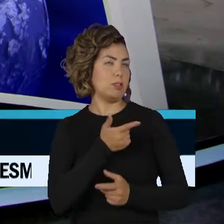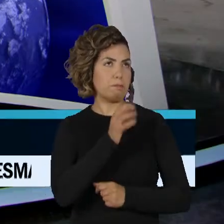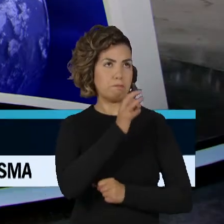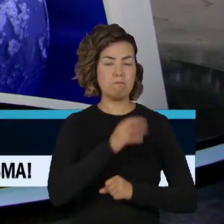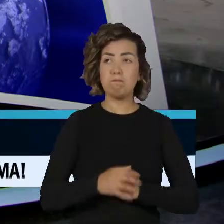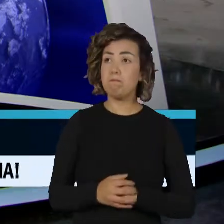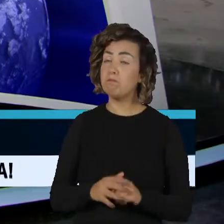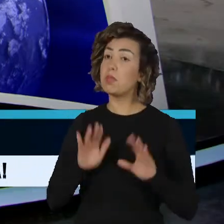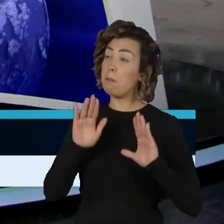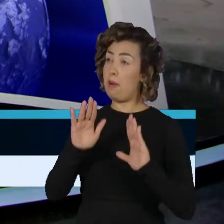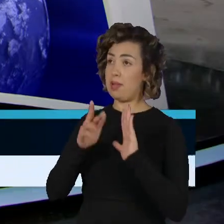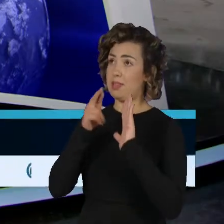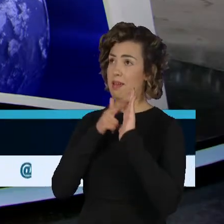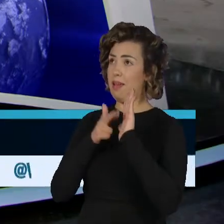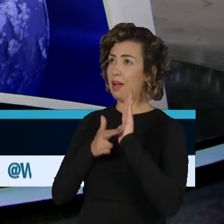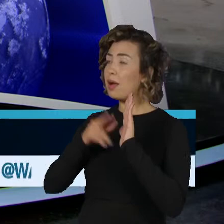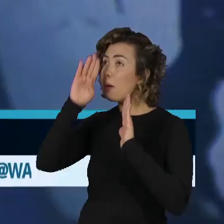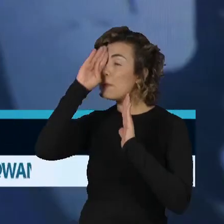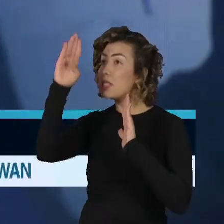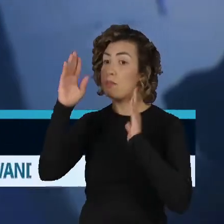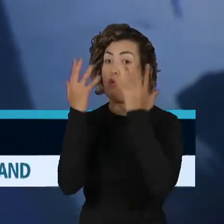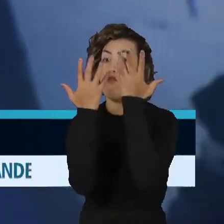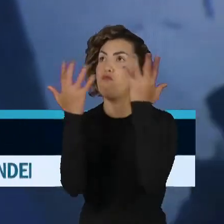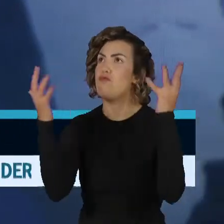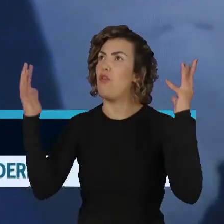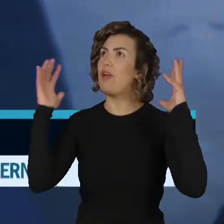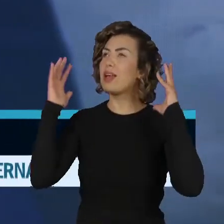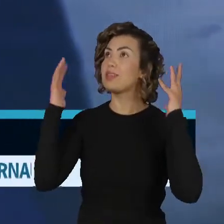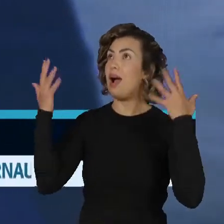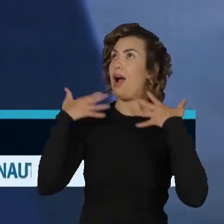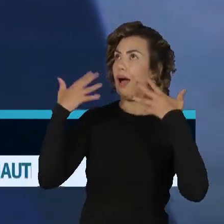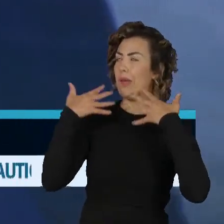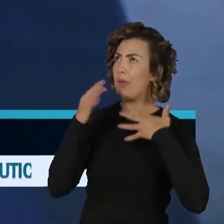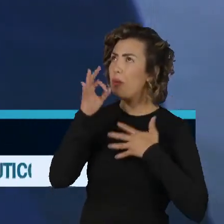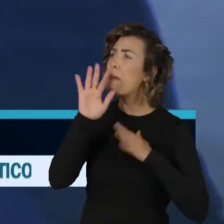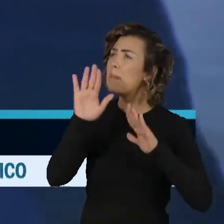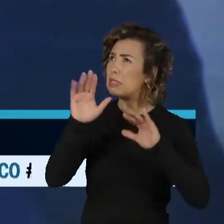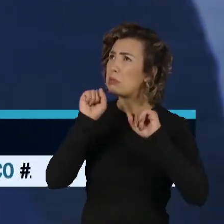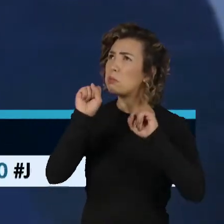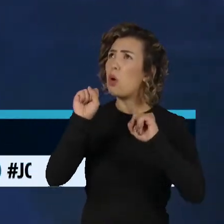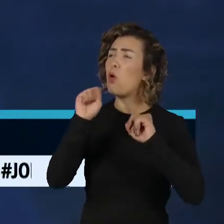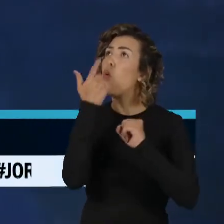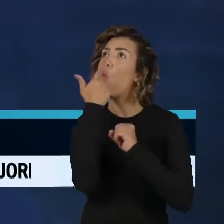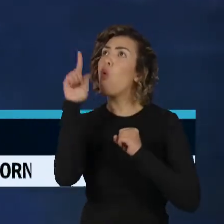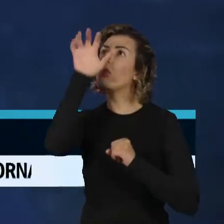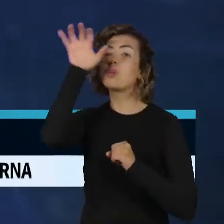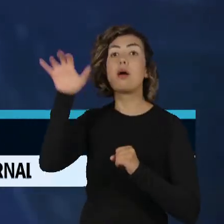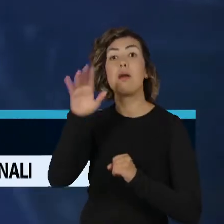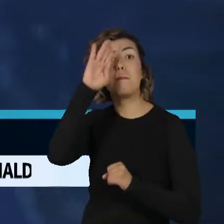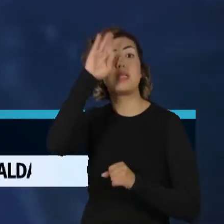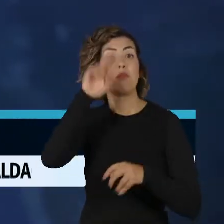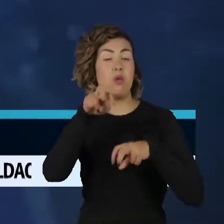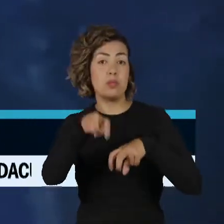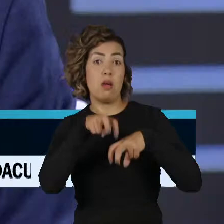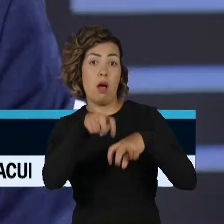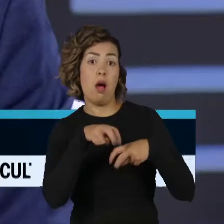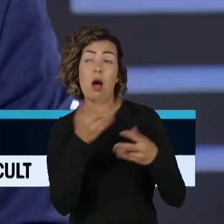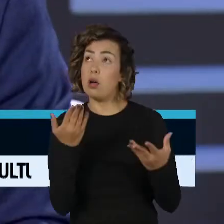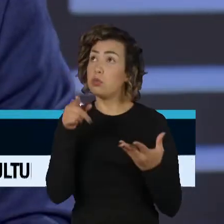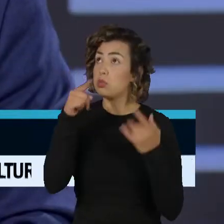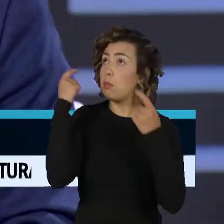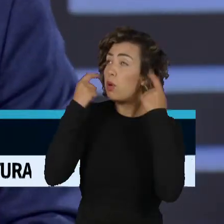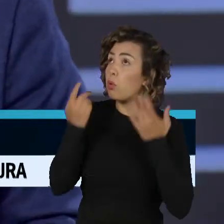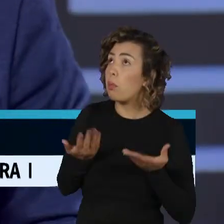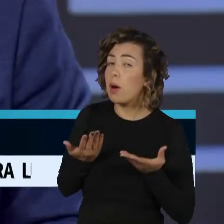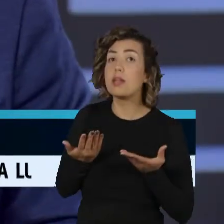engloba apenas as florestas tropicais. Há risco, então, do desmatamento avançar para outros biomas, como é o caso do Cerrado, que já é bem preocupante? Há